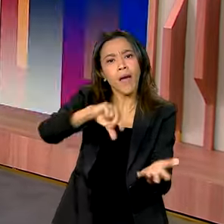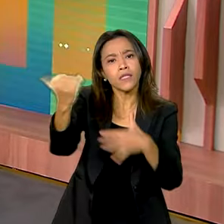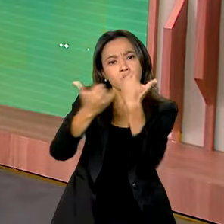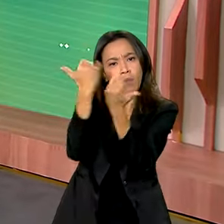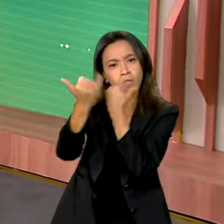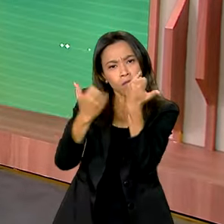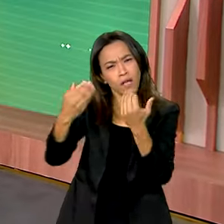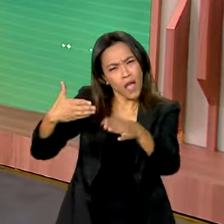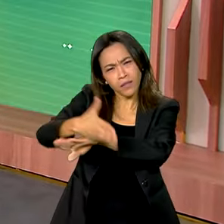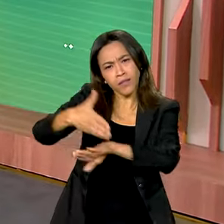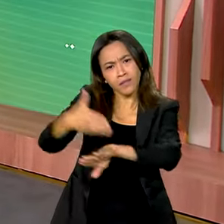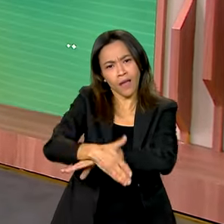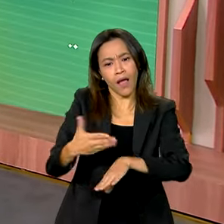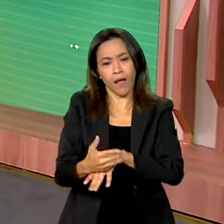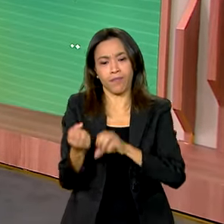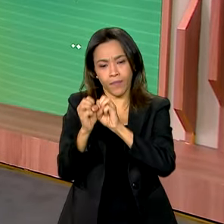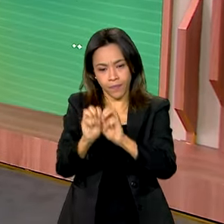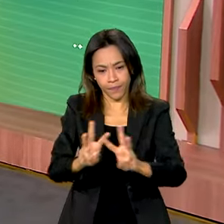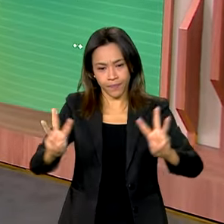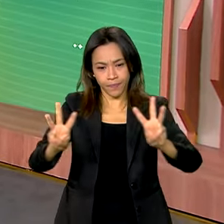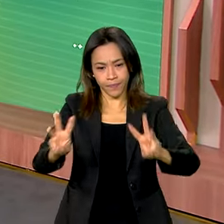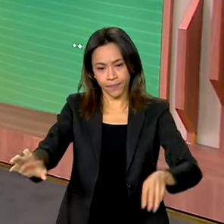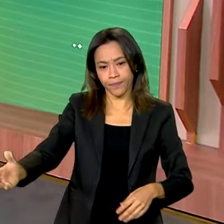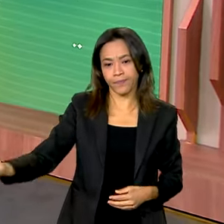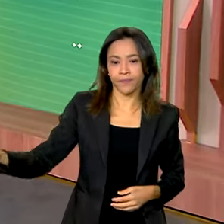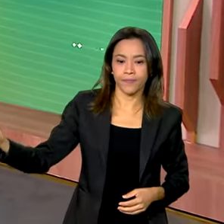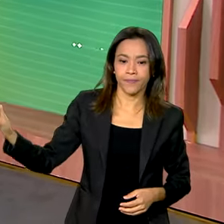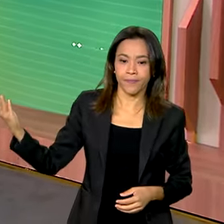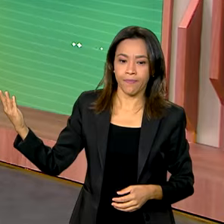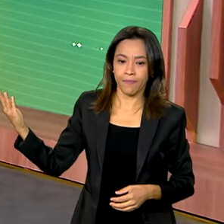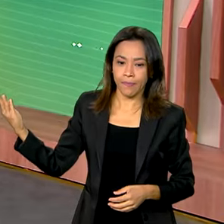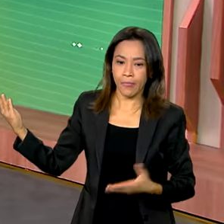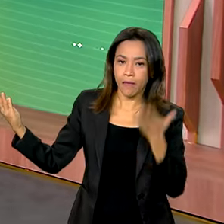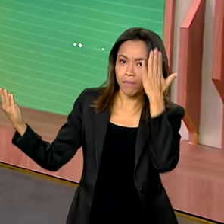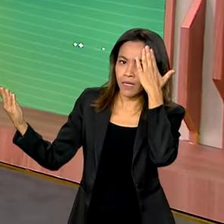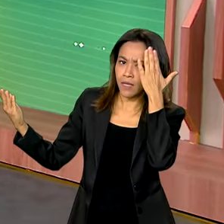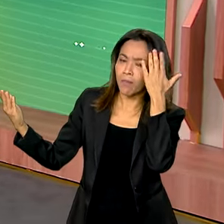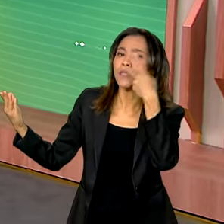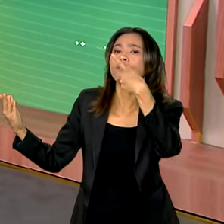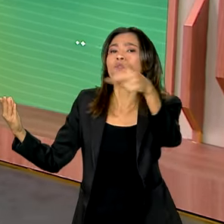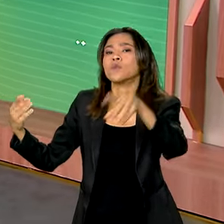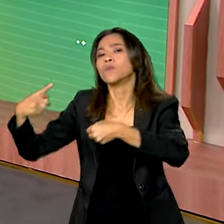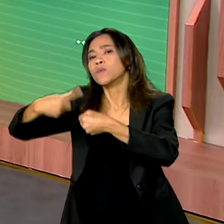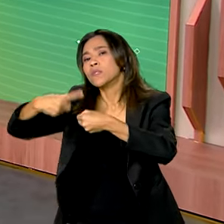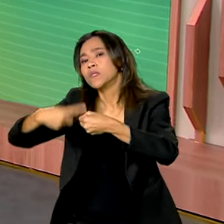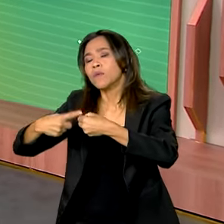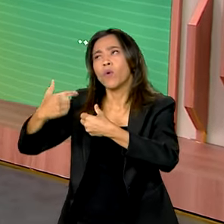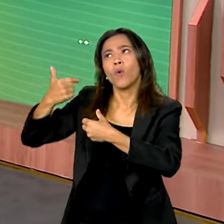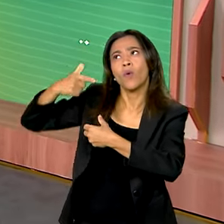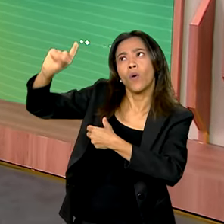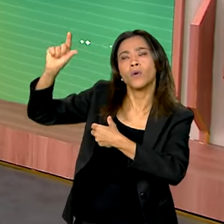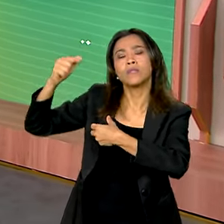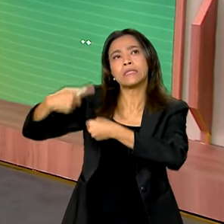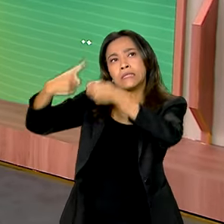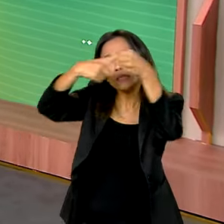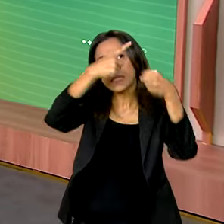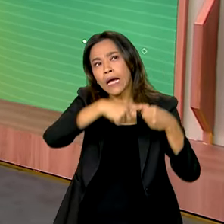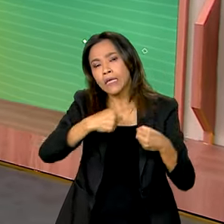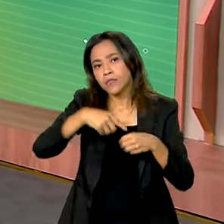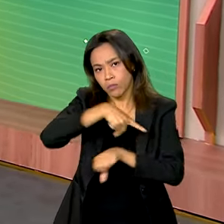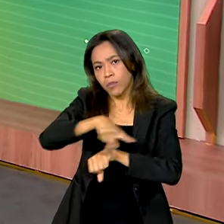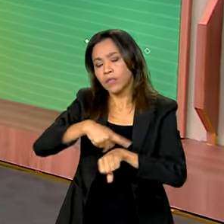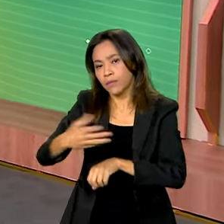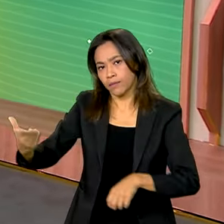.br, é só acessar gov.br barra Comunica.br e saber mais sobre o seu município ou alguma outra cidade da sua região do país.